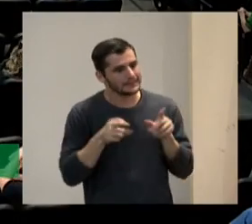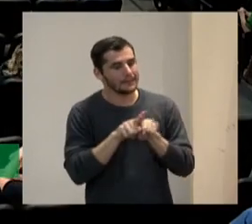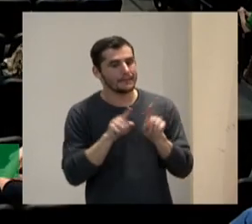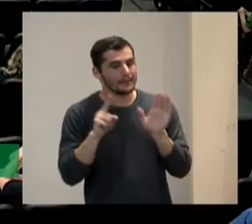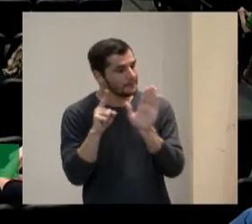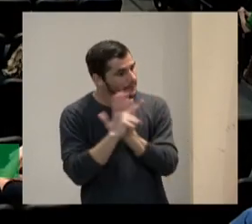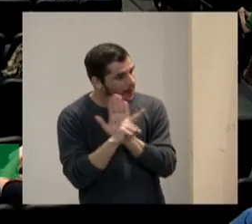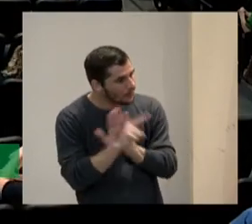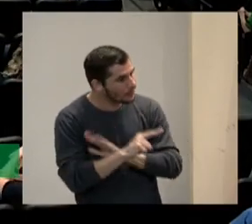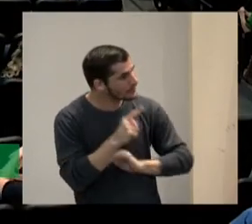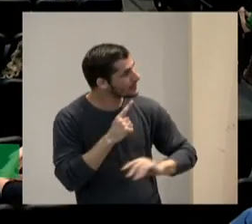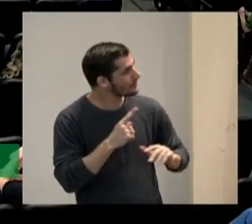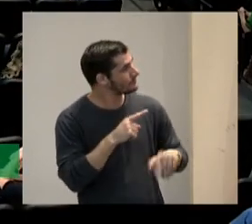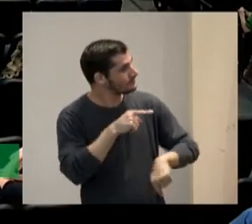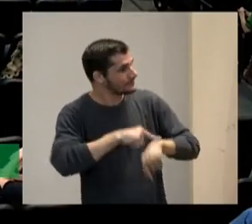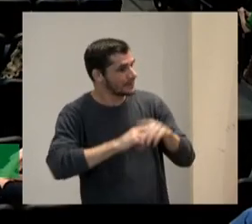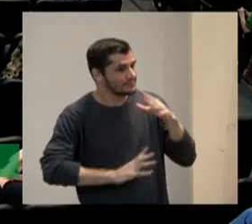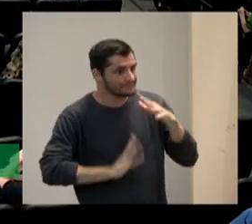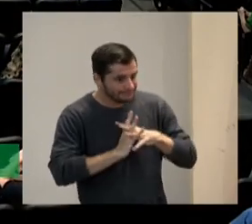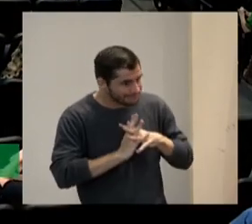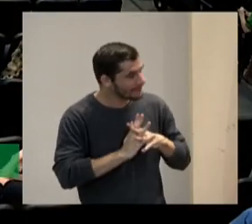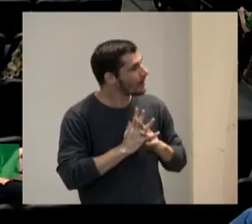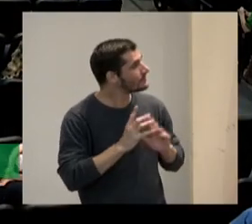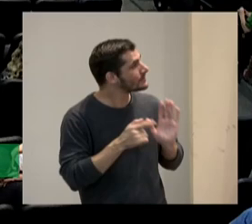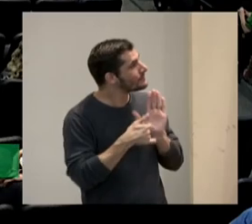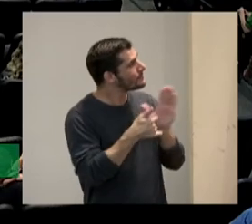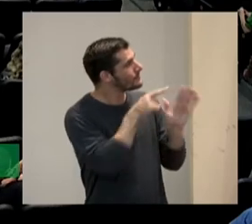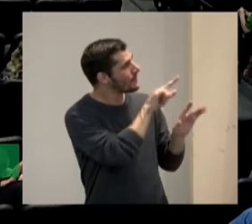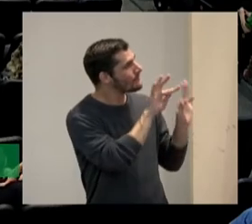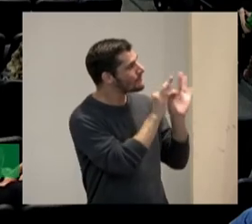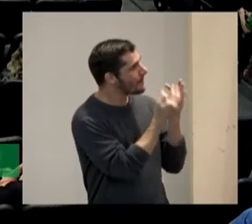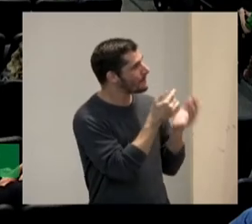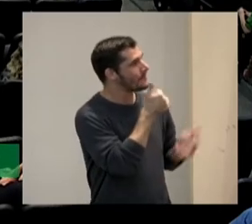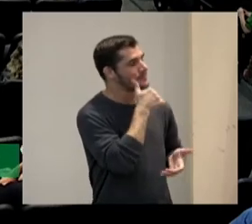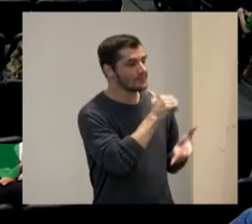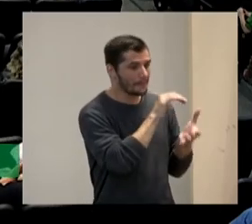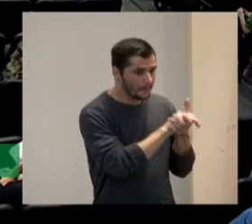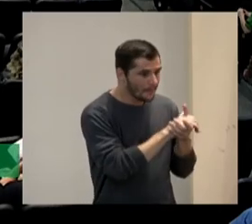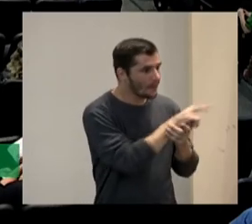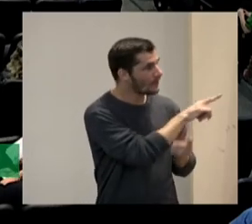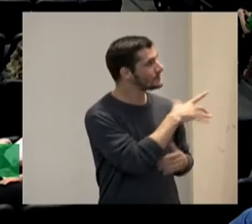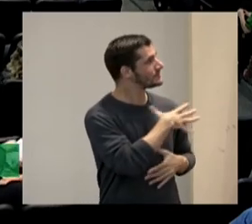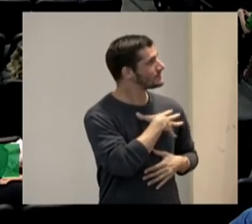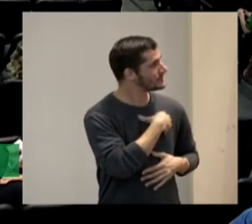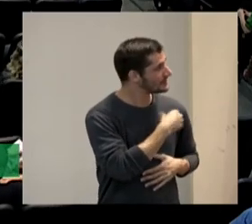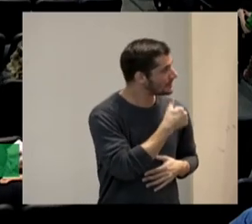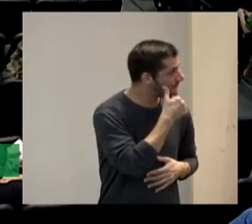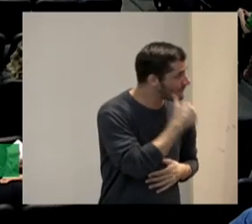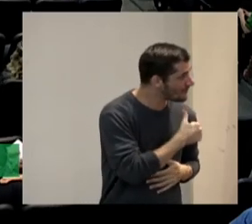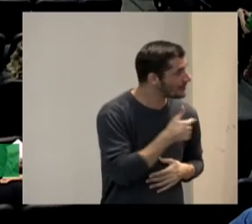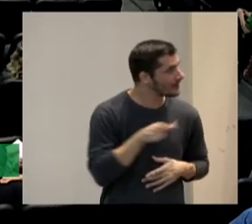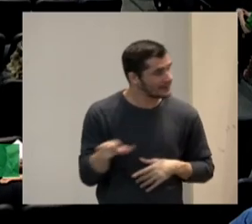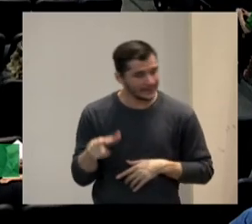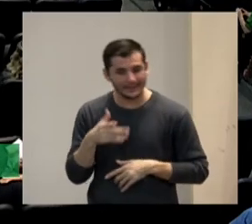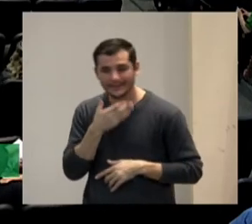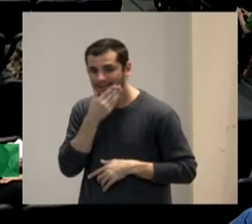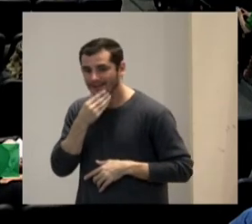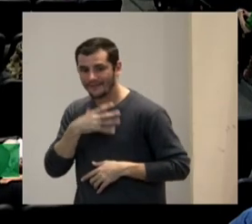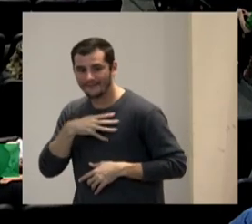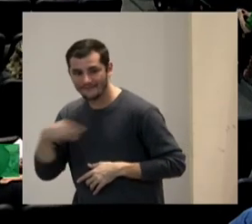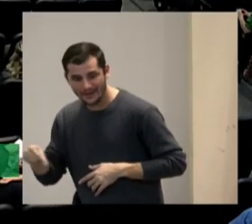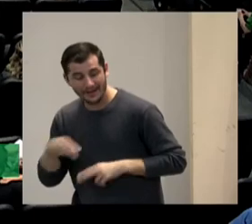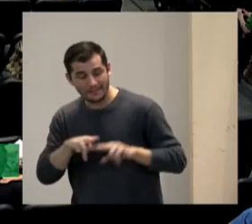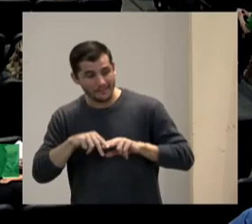fechando aqui que eu já estourei meu tempo e só mostrar minha família minha esposa Graziella meu filho Pietro e minha filha Bárbara que é por eles que eu estou aqui